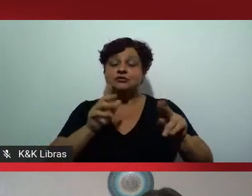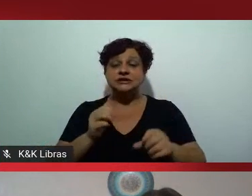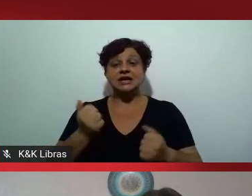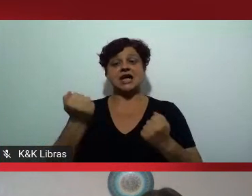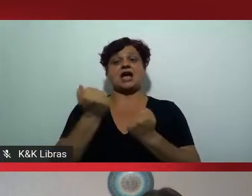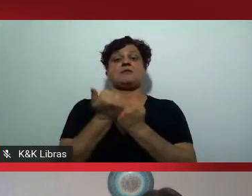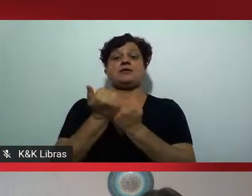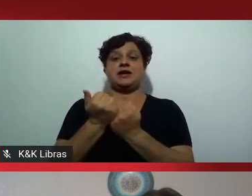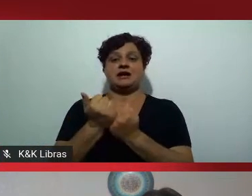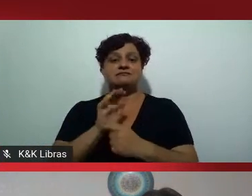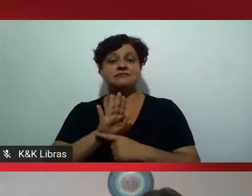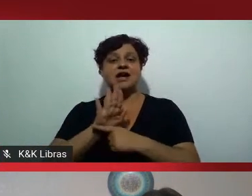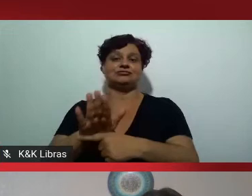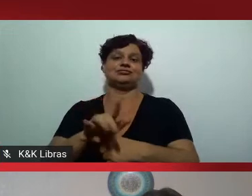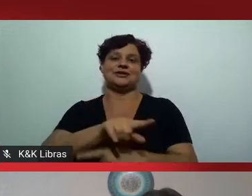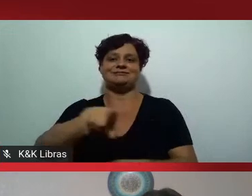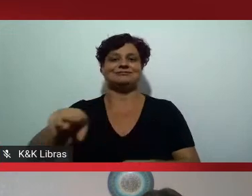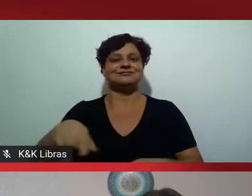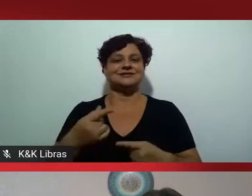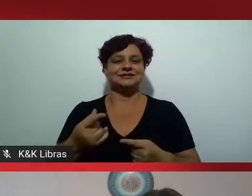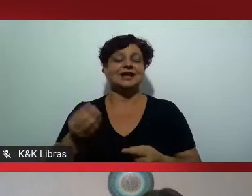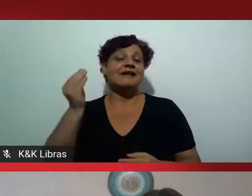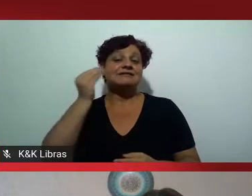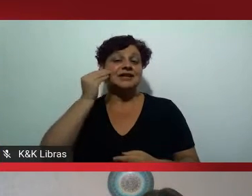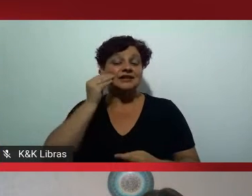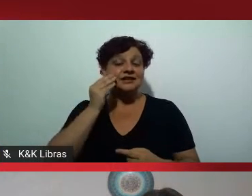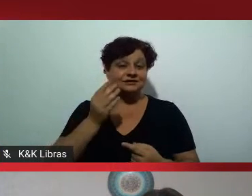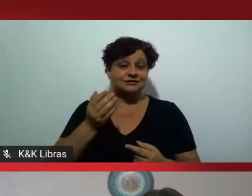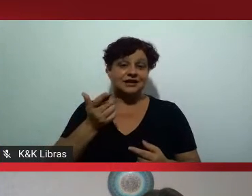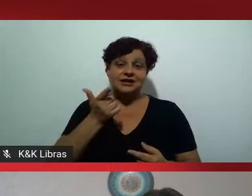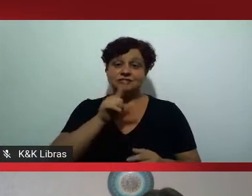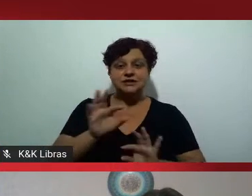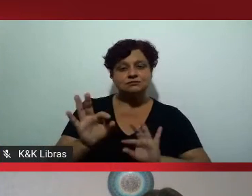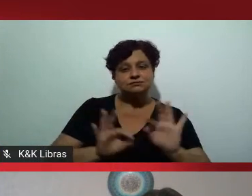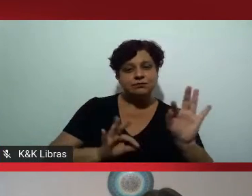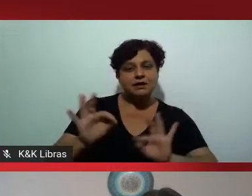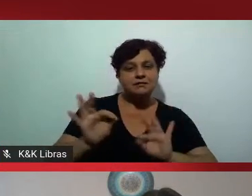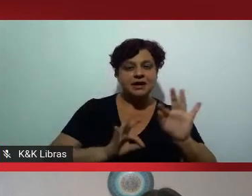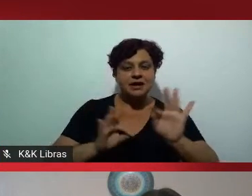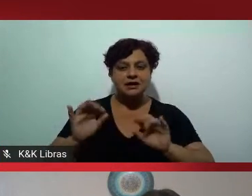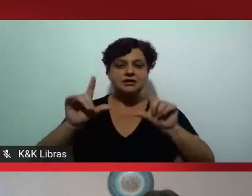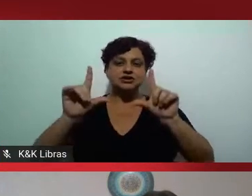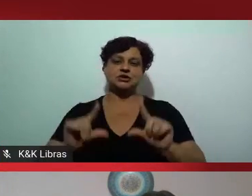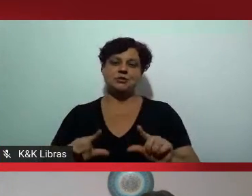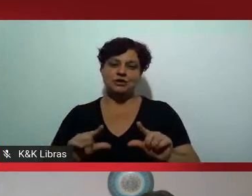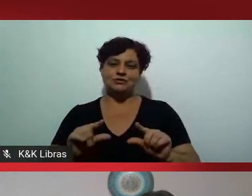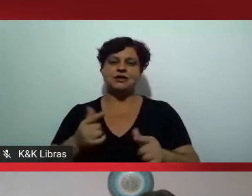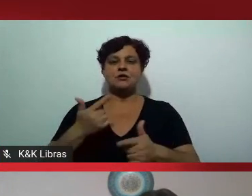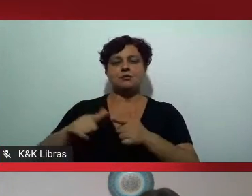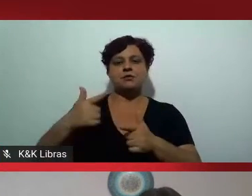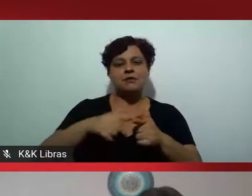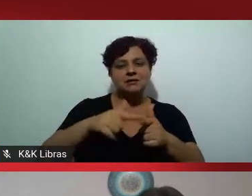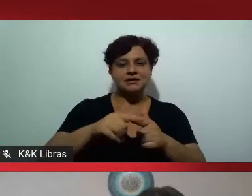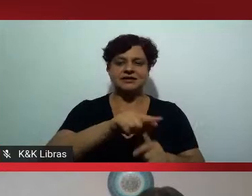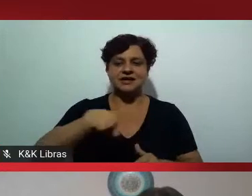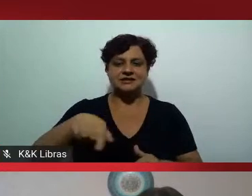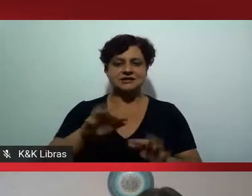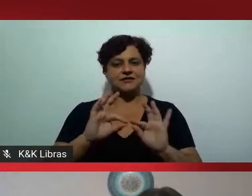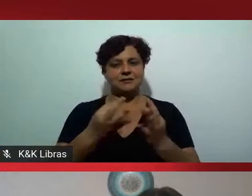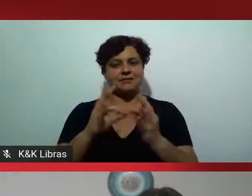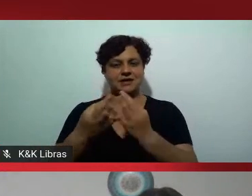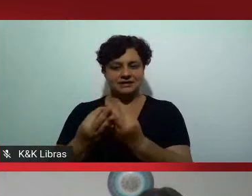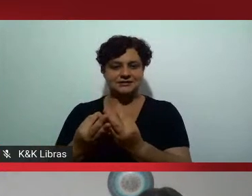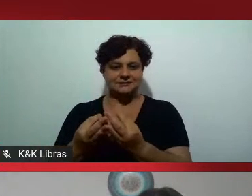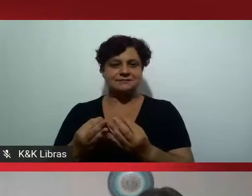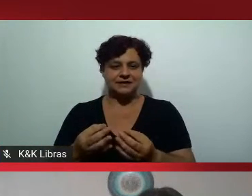nesse sentido, tentando fazer com que essa articulação torne a vida dessas meninas, e aqui eu falo no